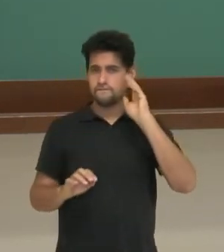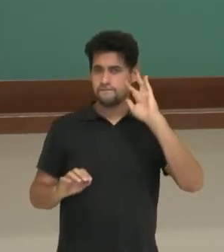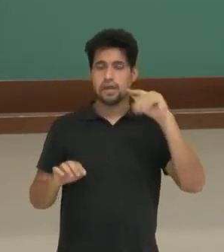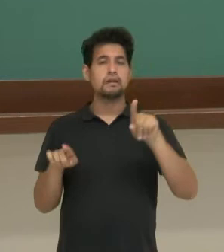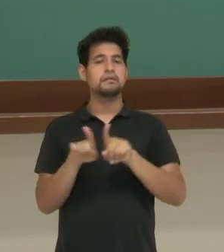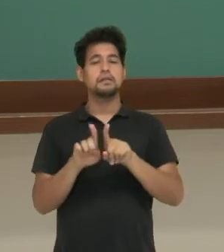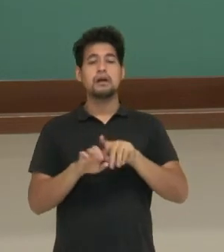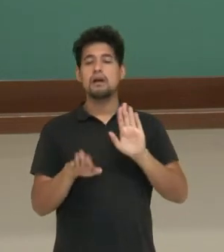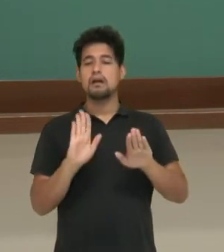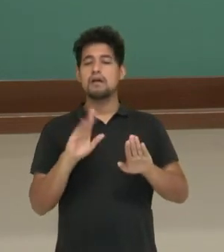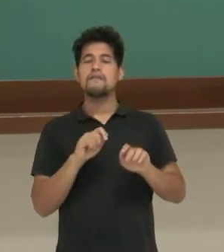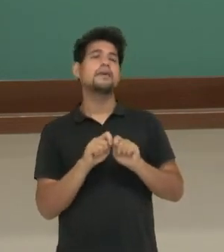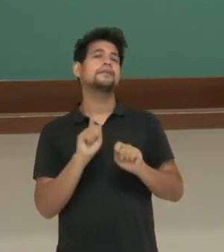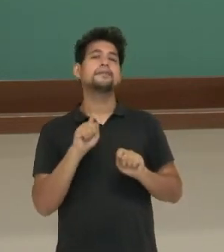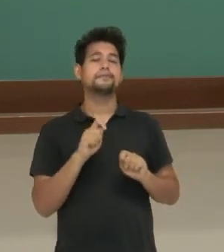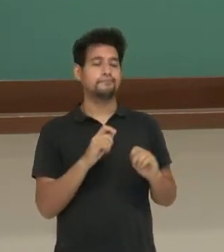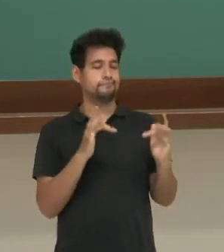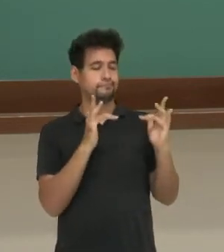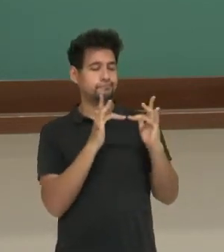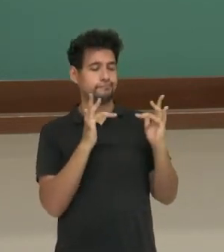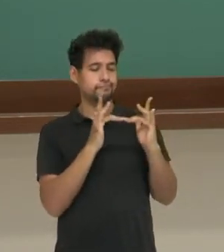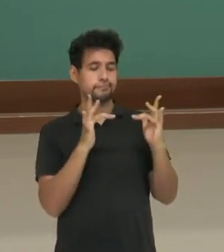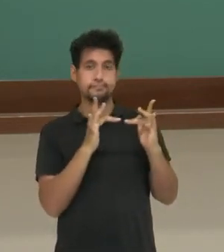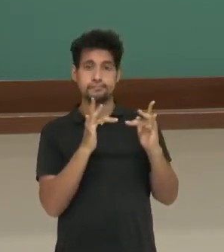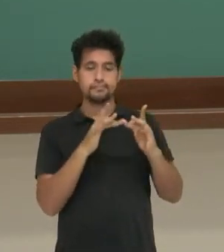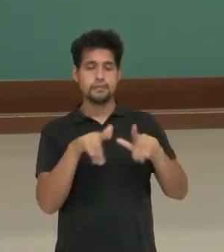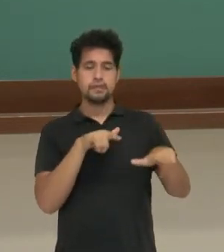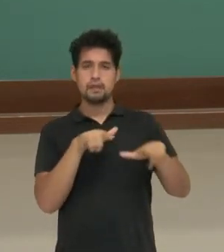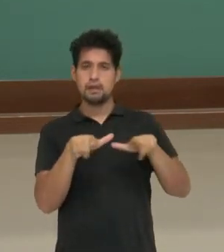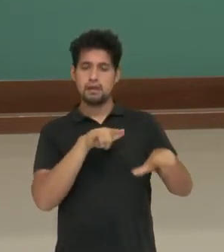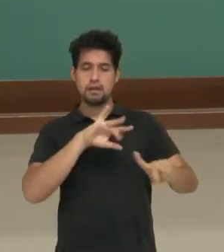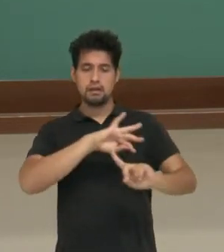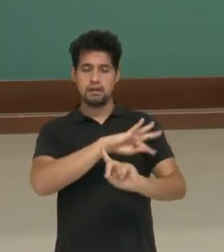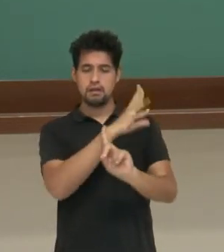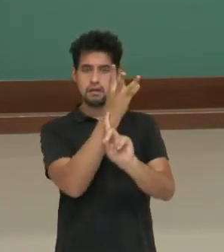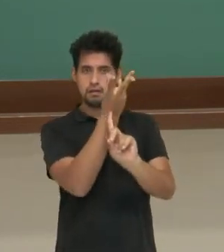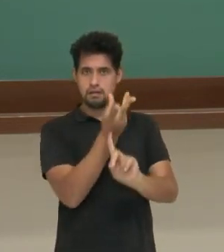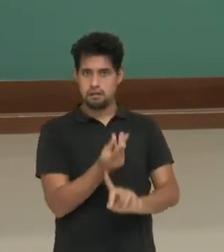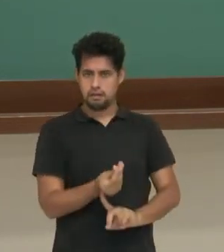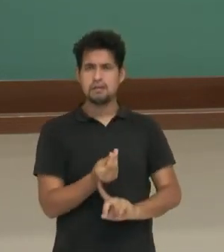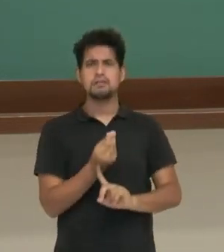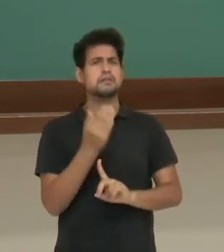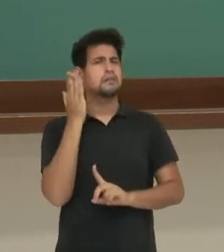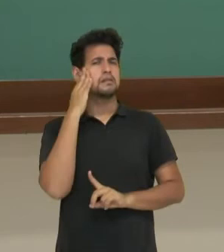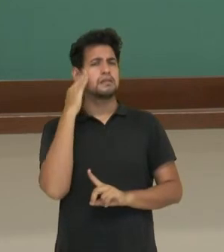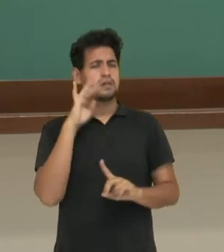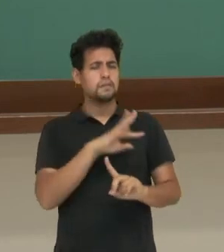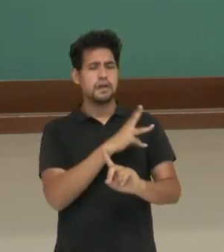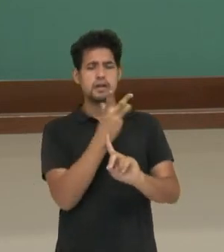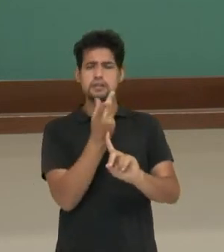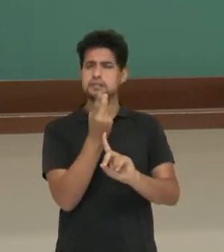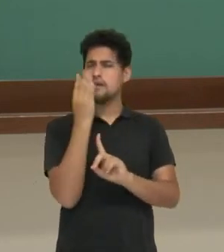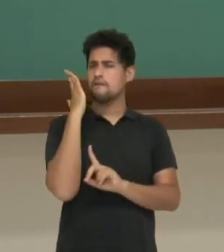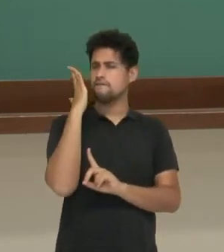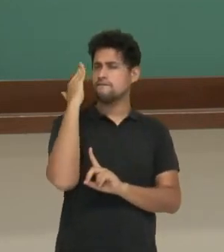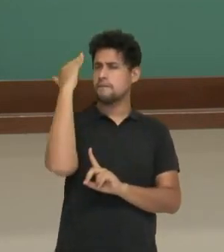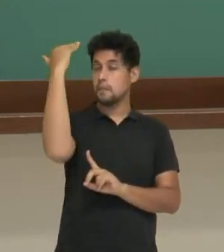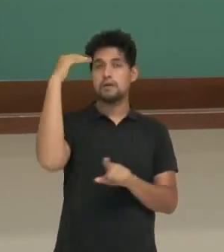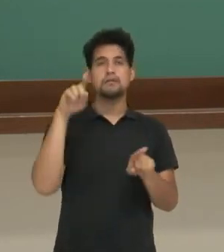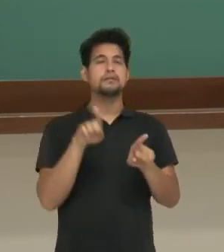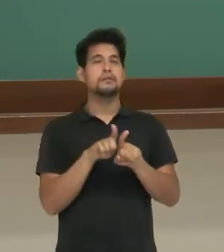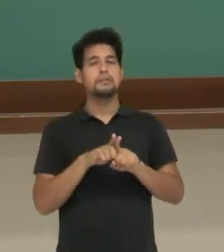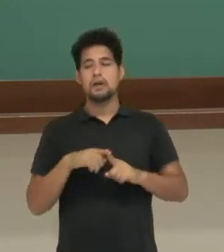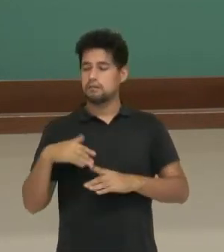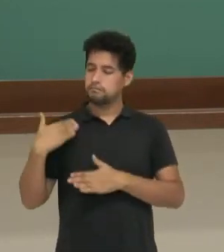vezes é o que faz parte das obras dos artistas. Sabe os artistas consagrados do período do